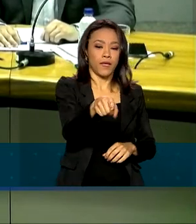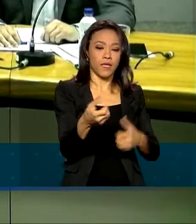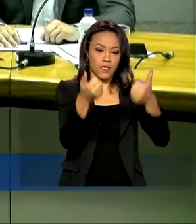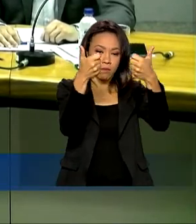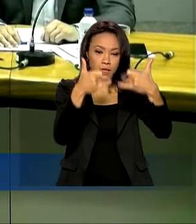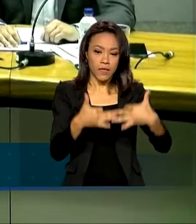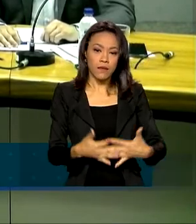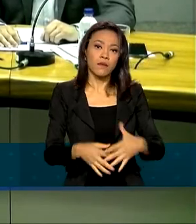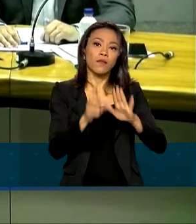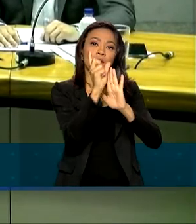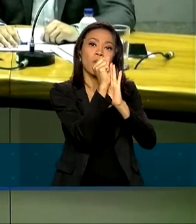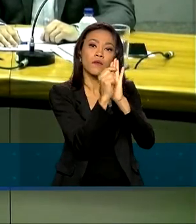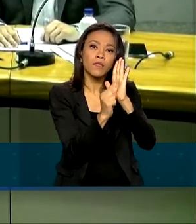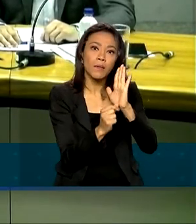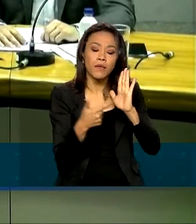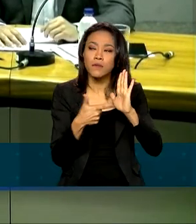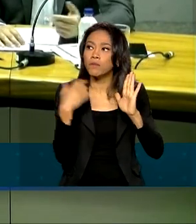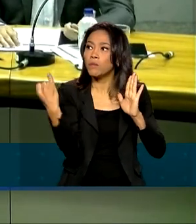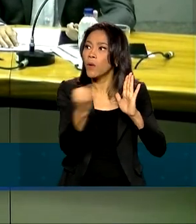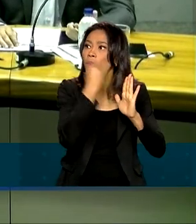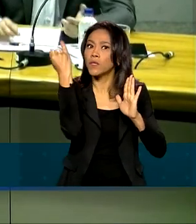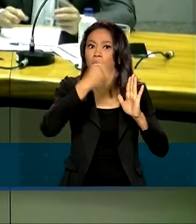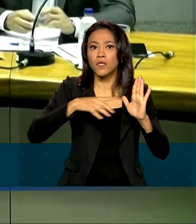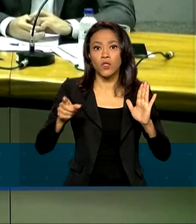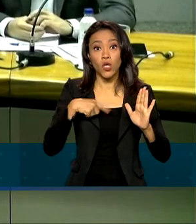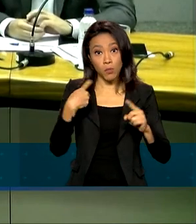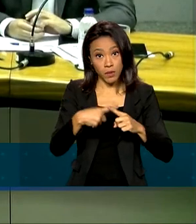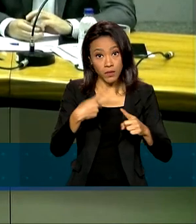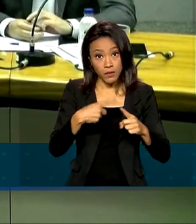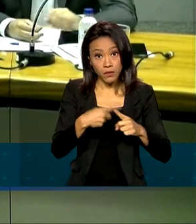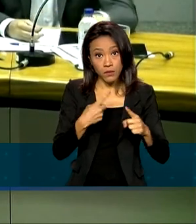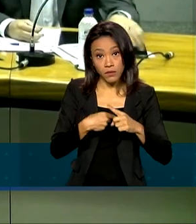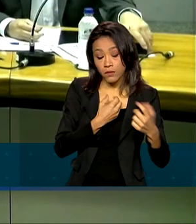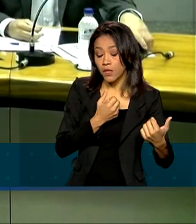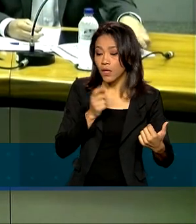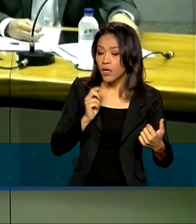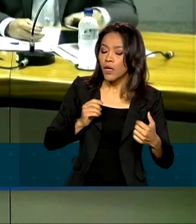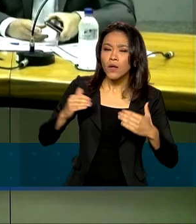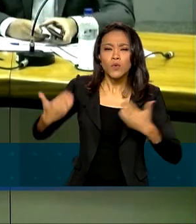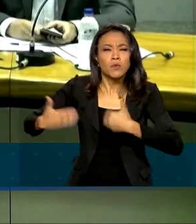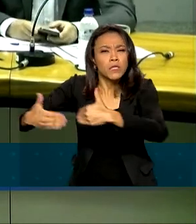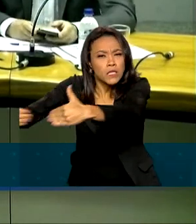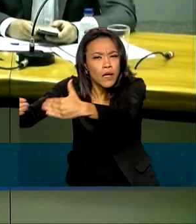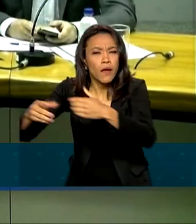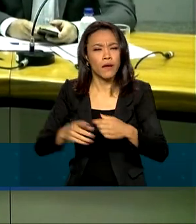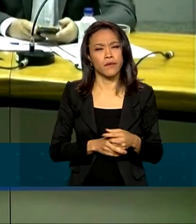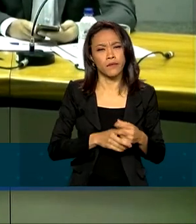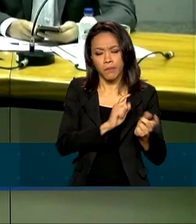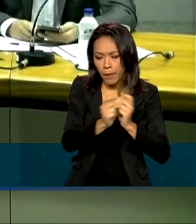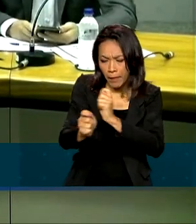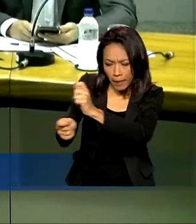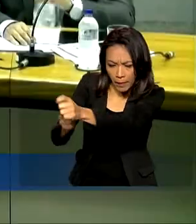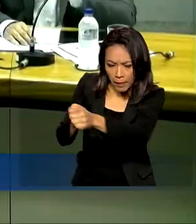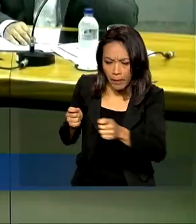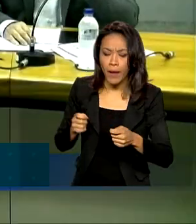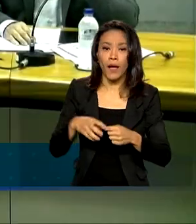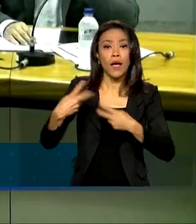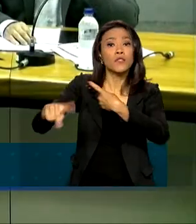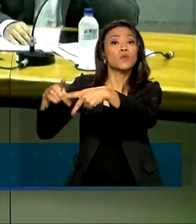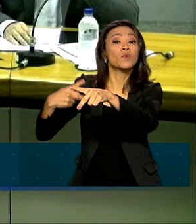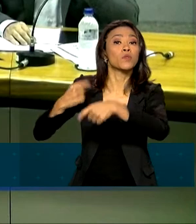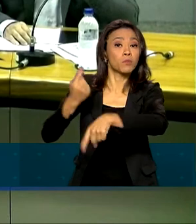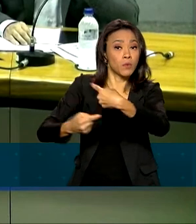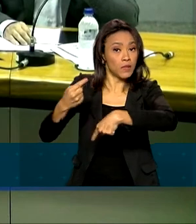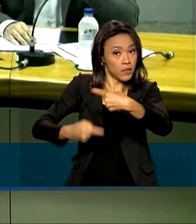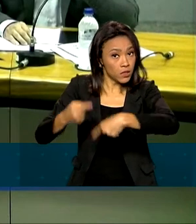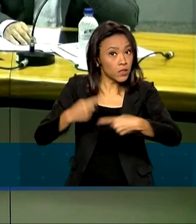uma peça viva porque eu tenho que atender o dia a dia dos ministérios, eu tenho que atender políticas e discricionárias que são feitas pelos ministérios. E, obviamente,